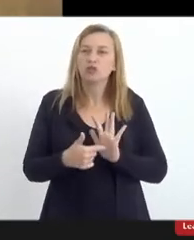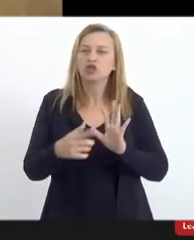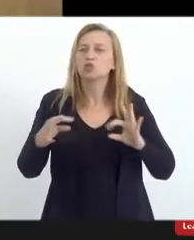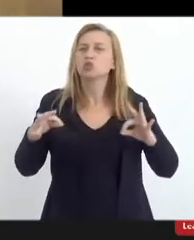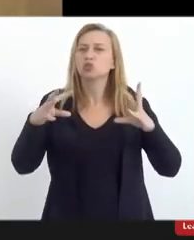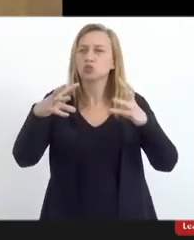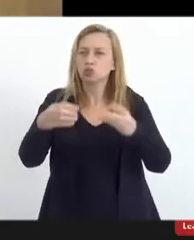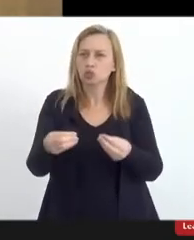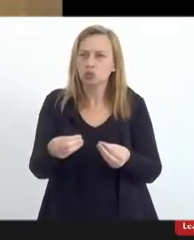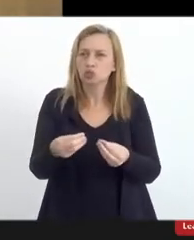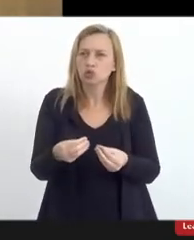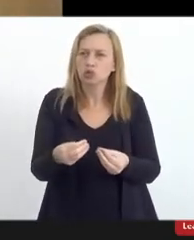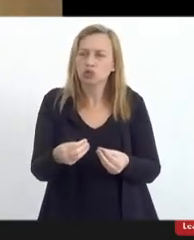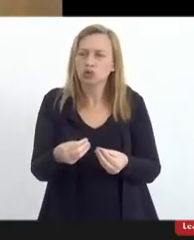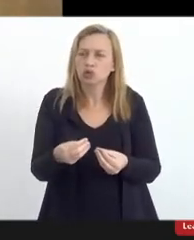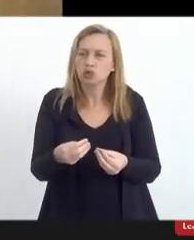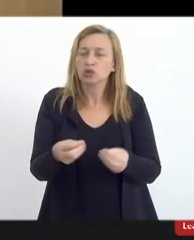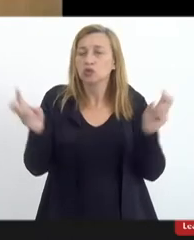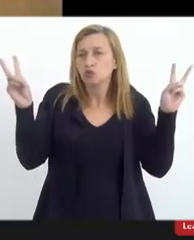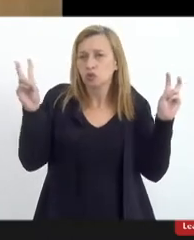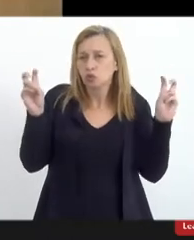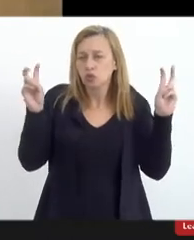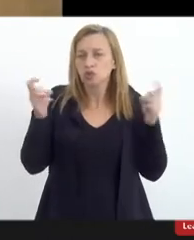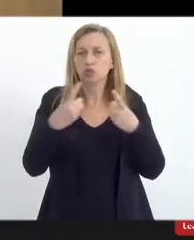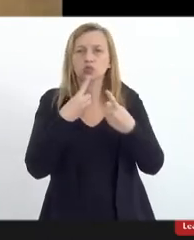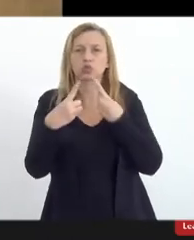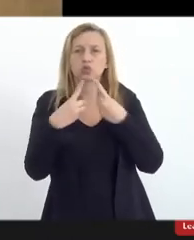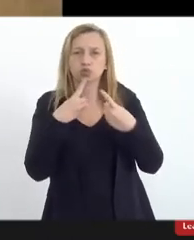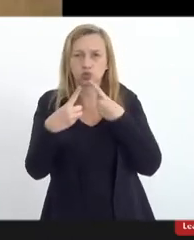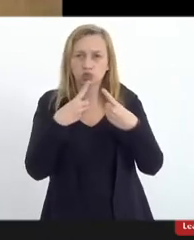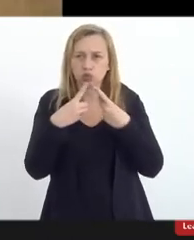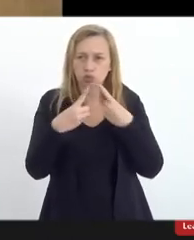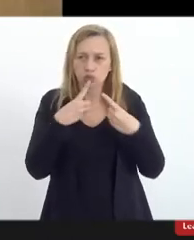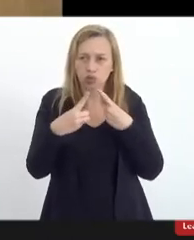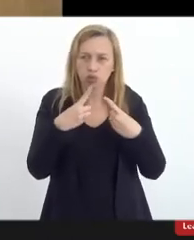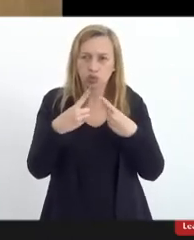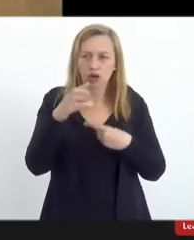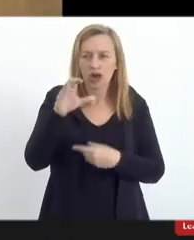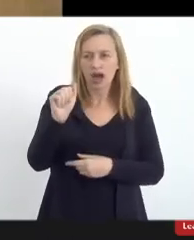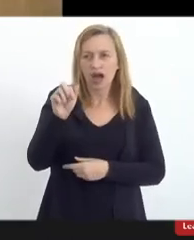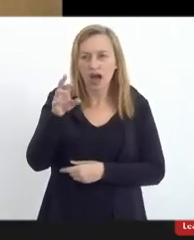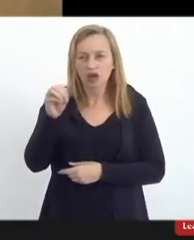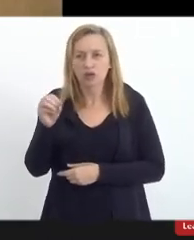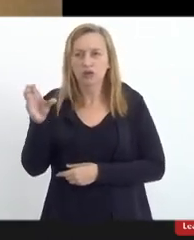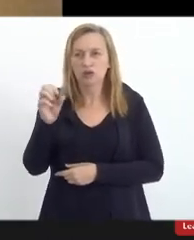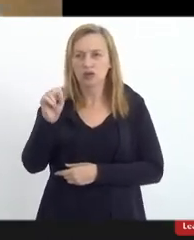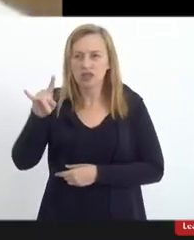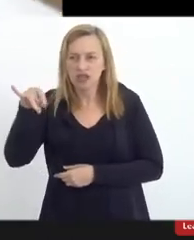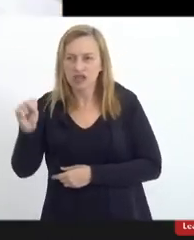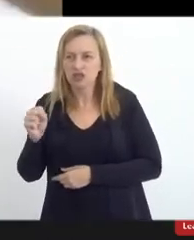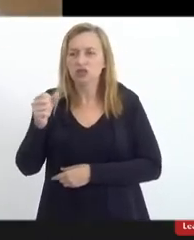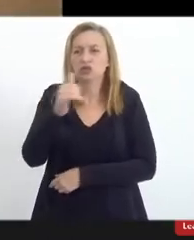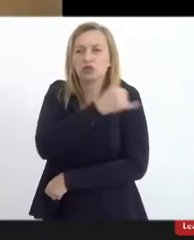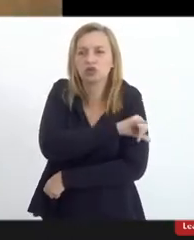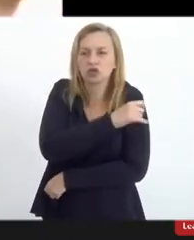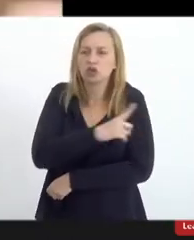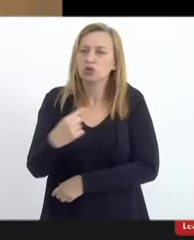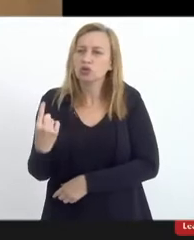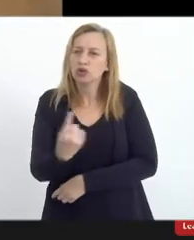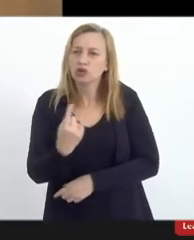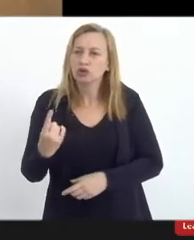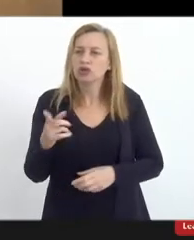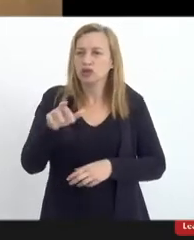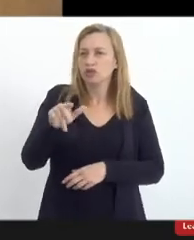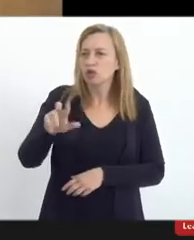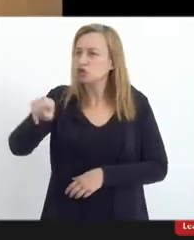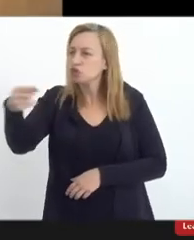questão dialogal da Arquidiocese do Rio de Janeiro com os nossos irmãos de